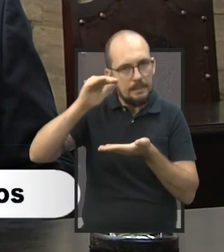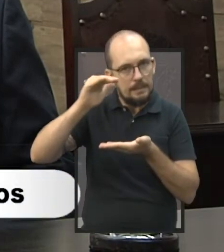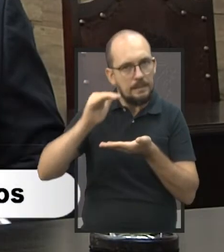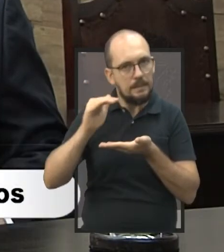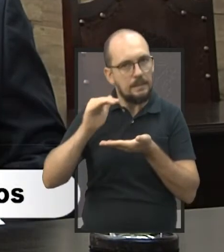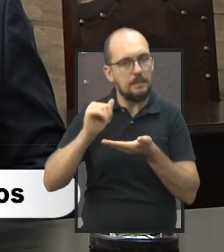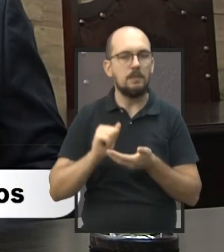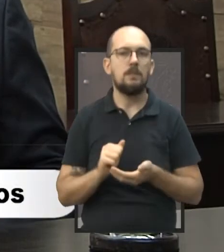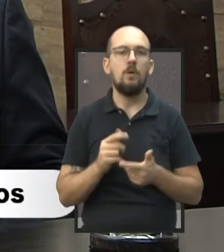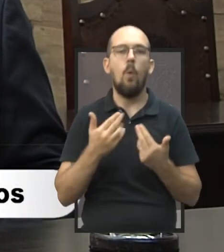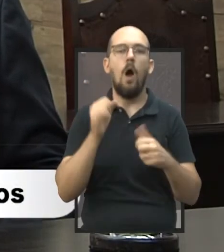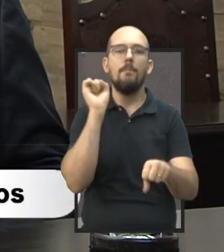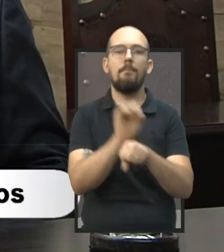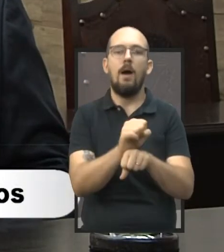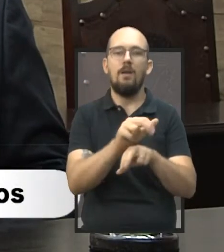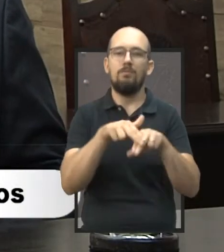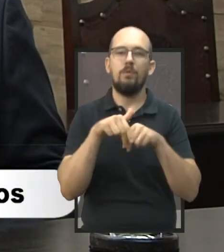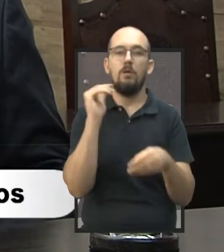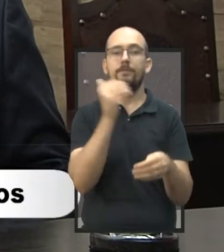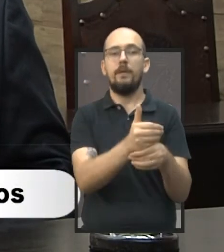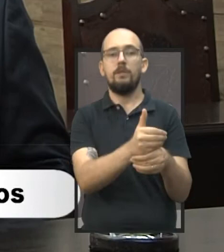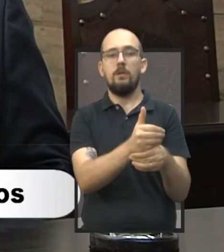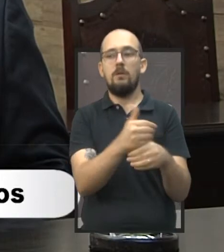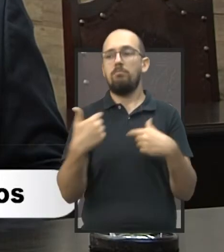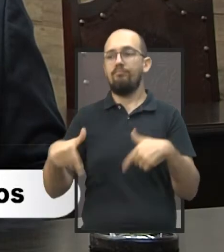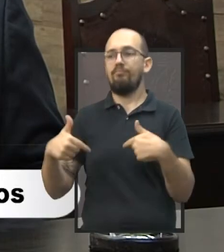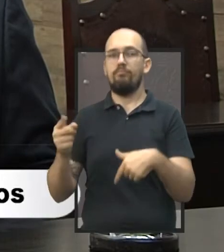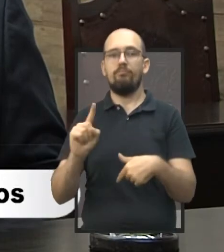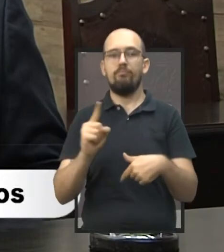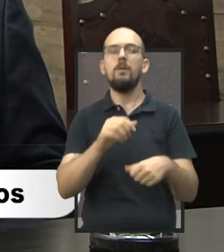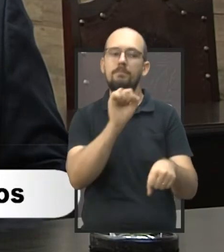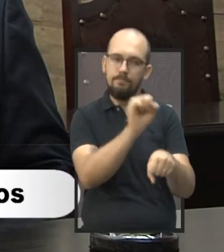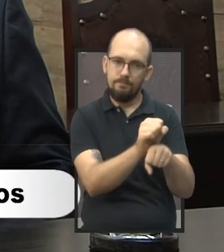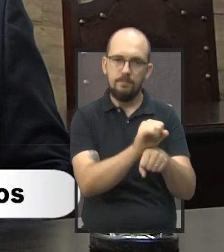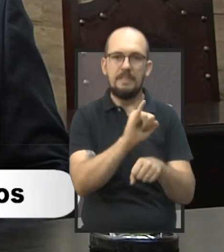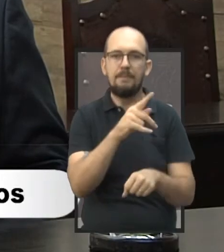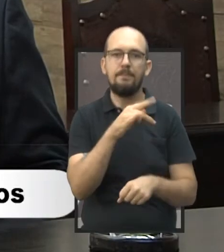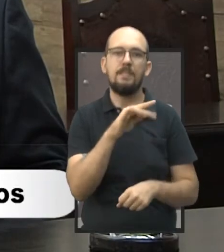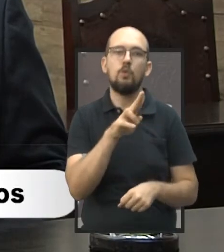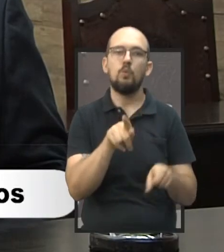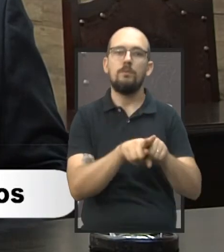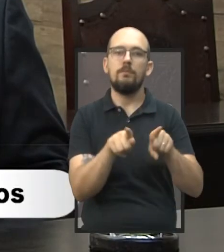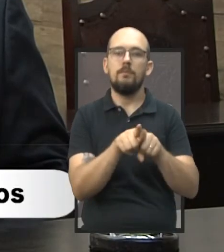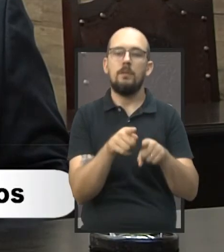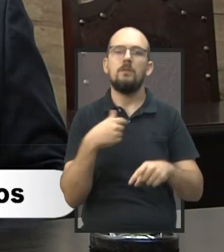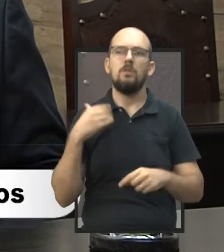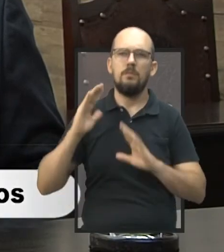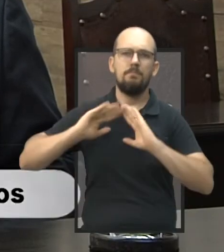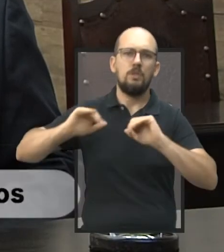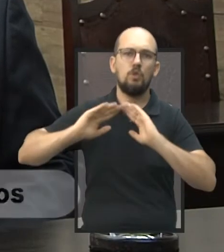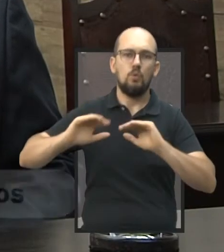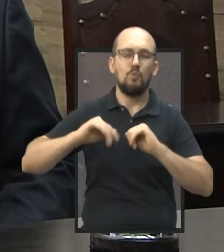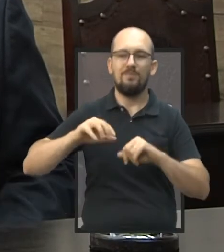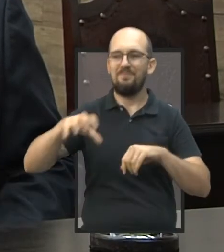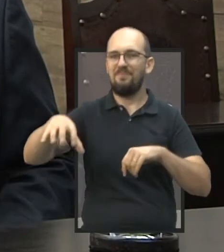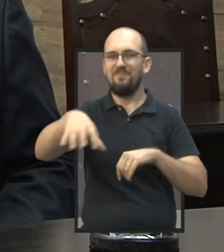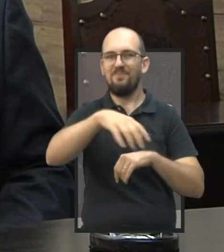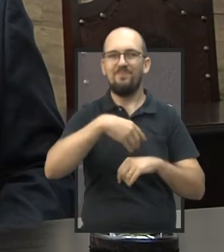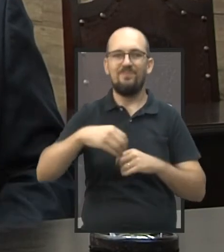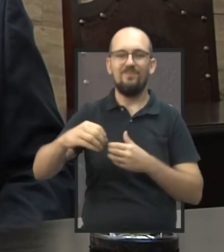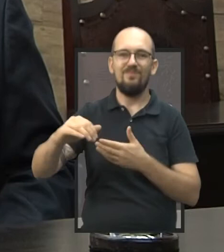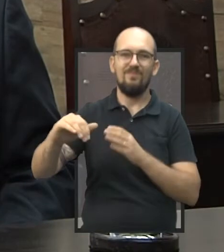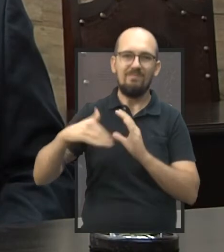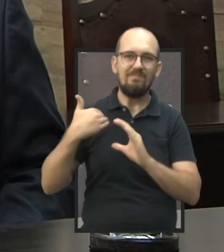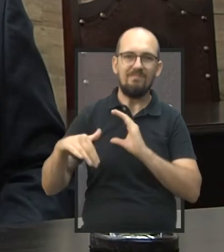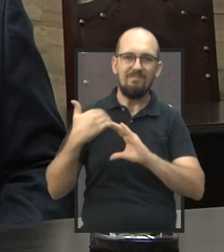uma paralisada nesse tempo de pandemia. E eu recebi bastante pedidos dos setores afetados pela